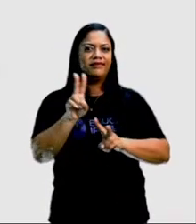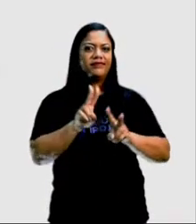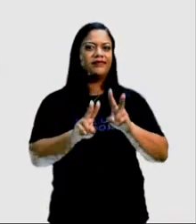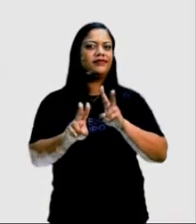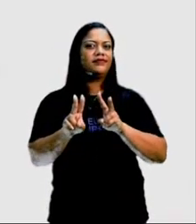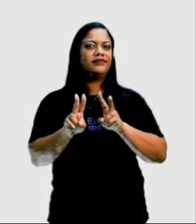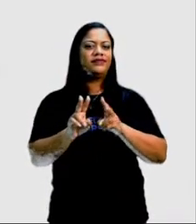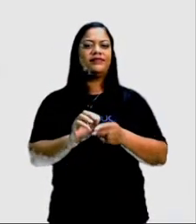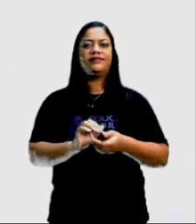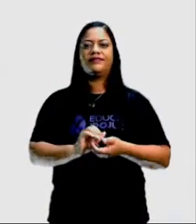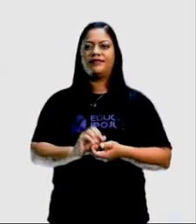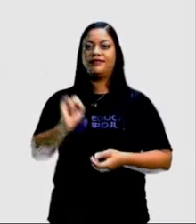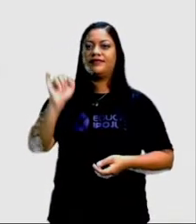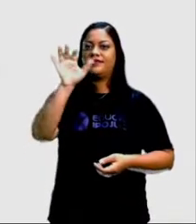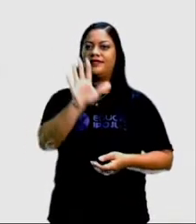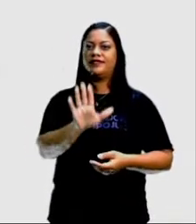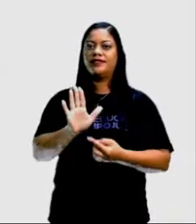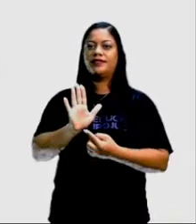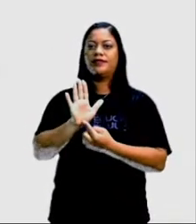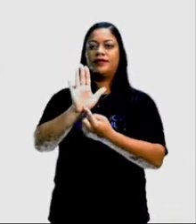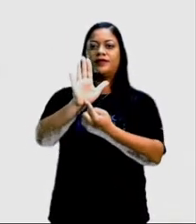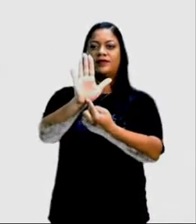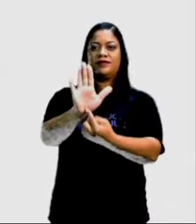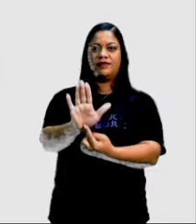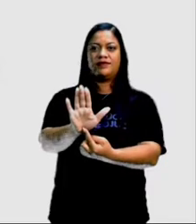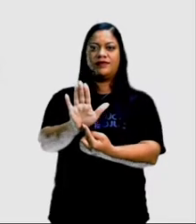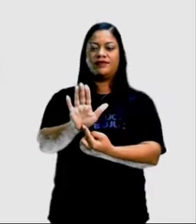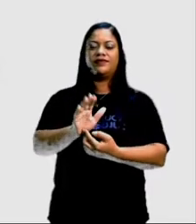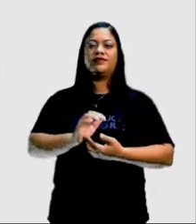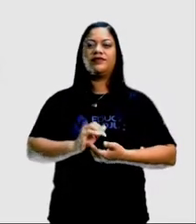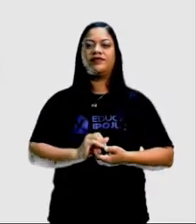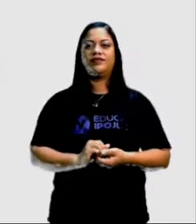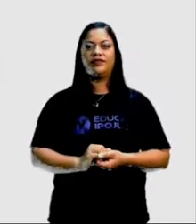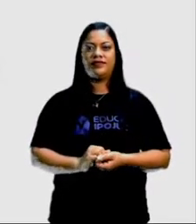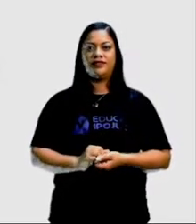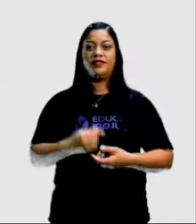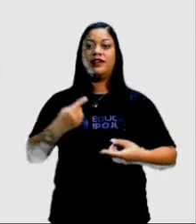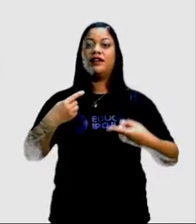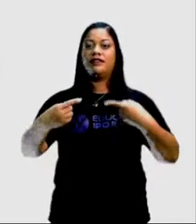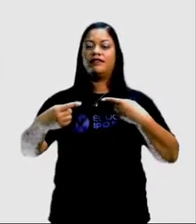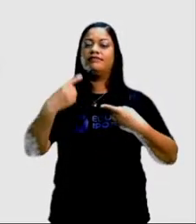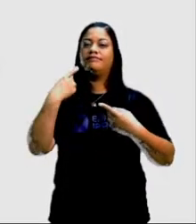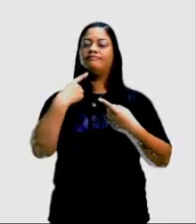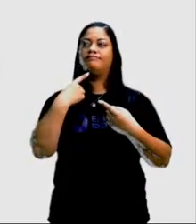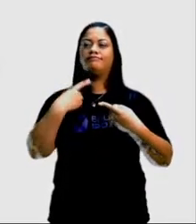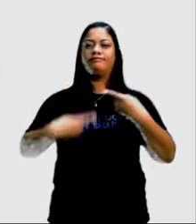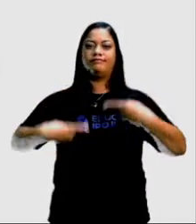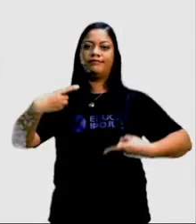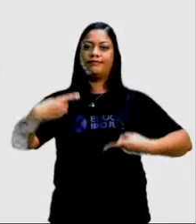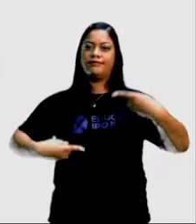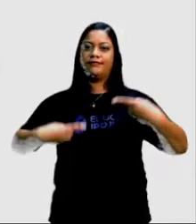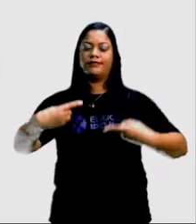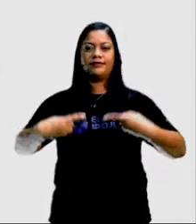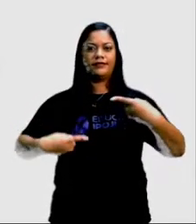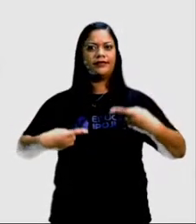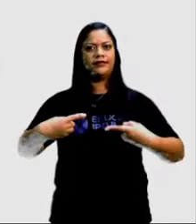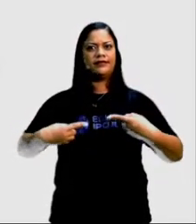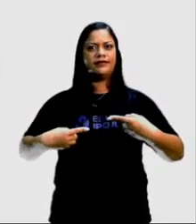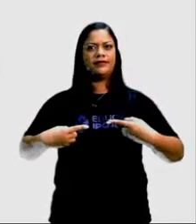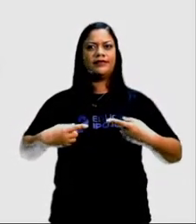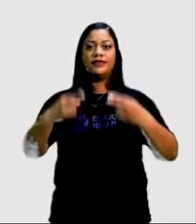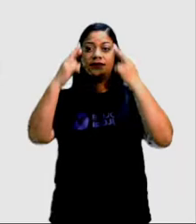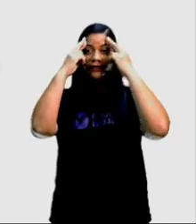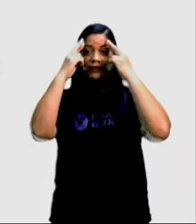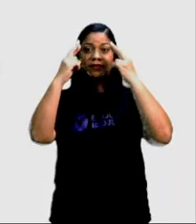A imagem demonstra uma situação de discussão respeitosa entre dois